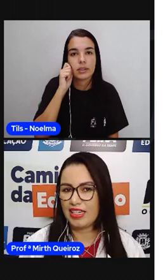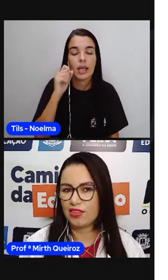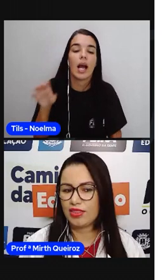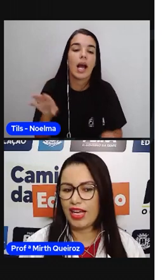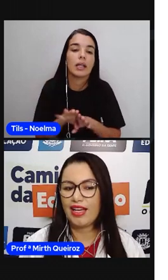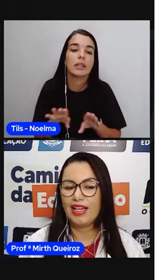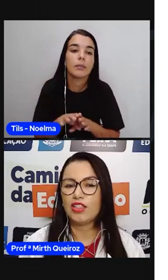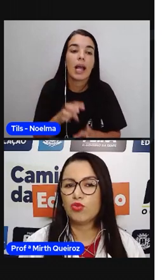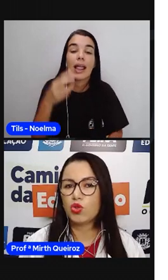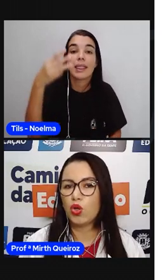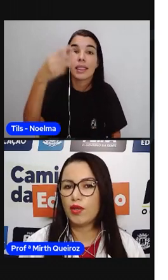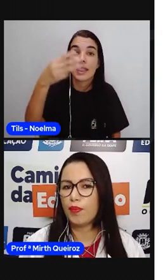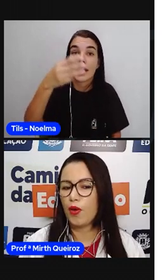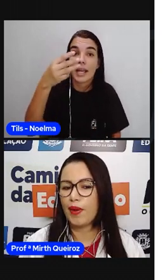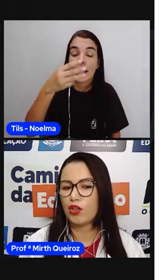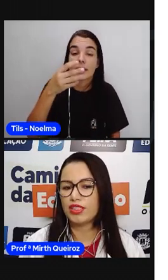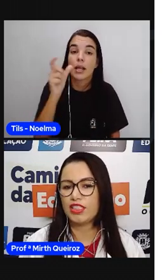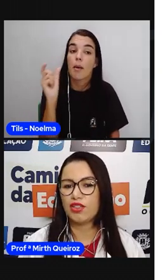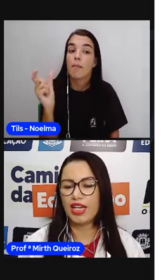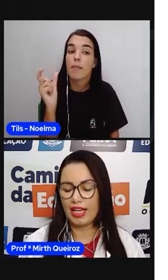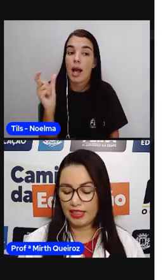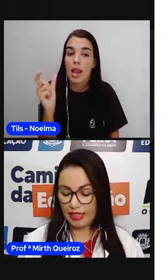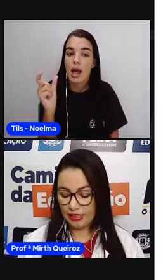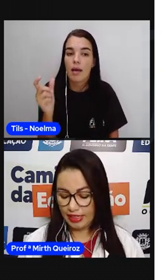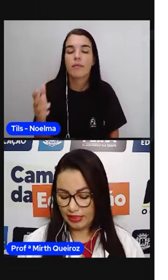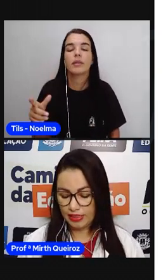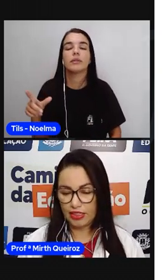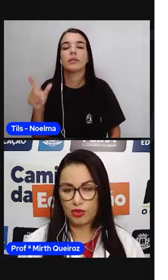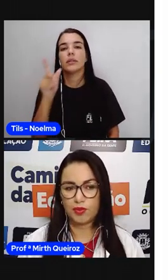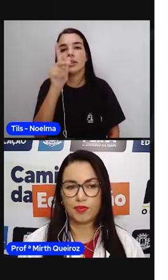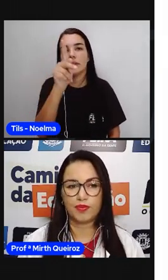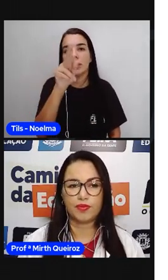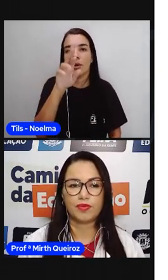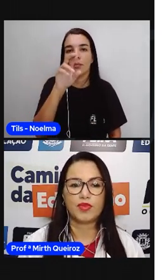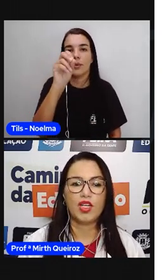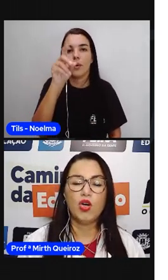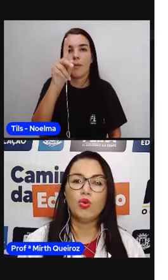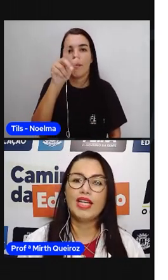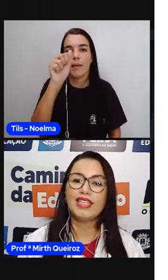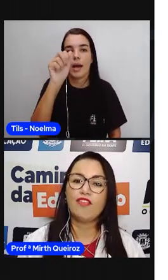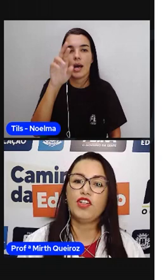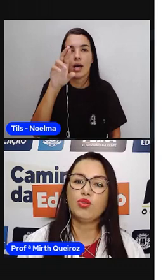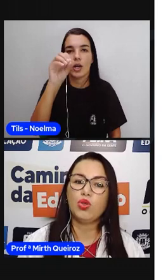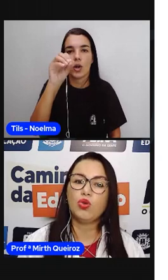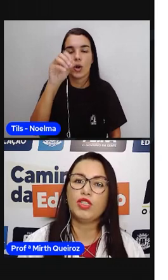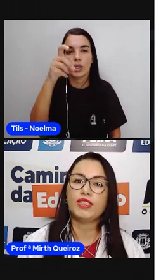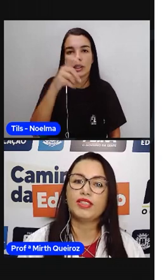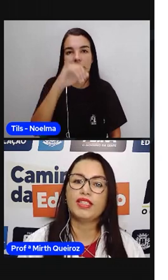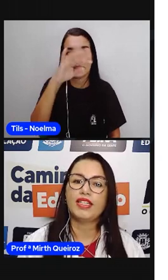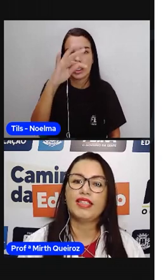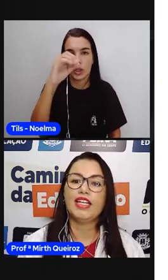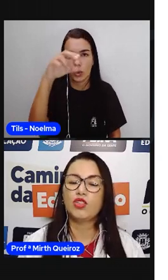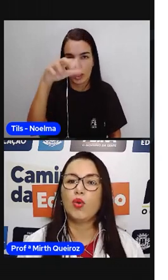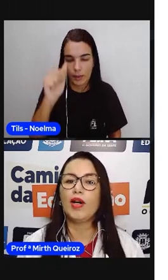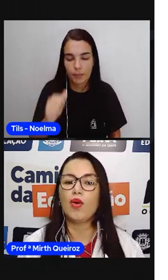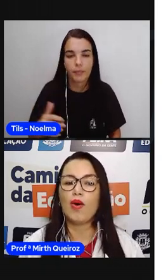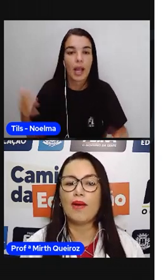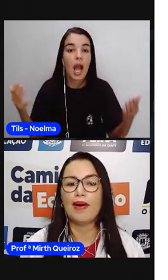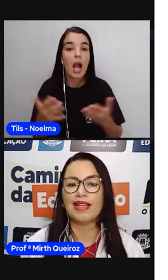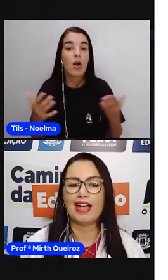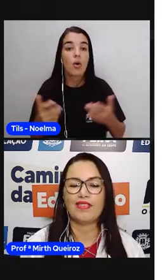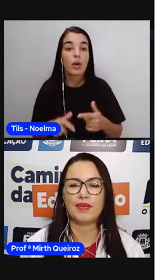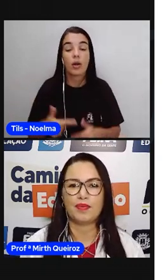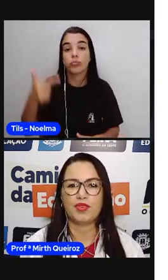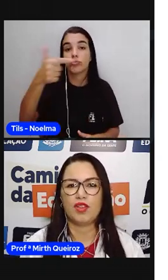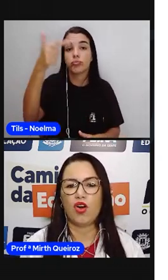acento, tá? Então, toda paroxítona, ela tem que ter acento. O desafio 2. Descubra qual